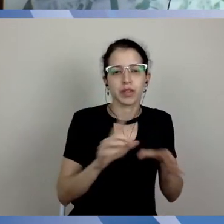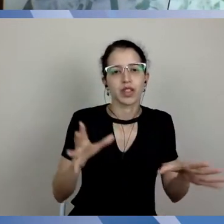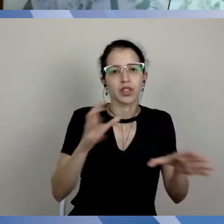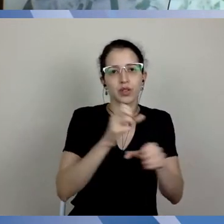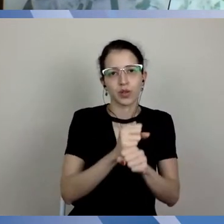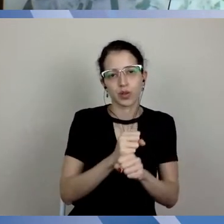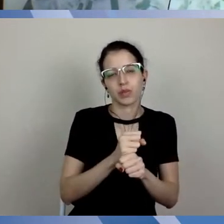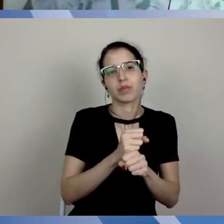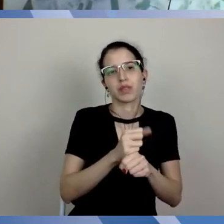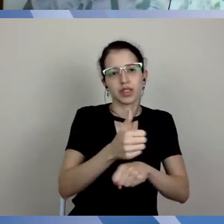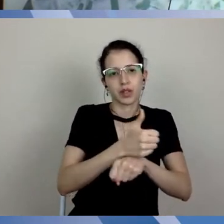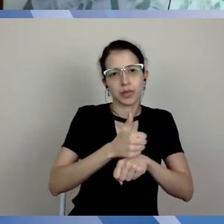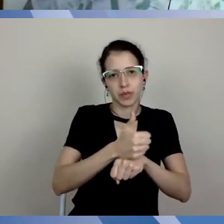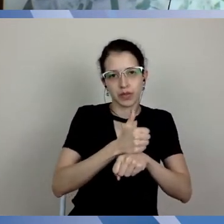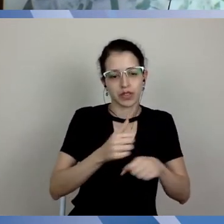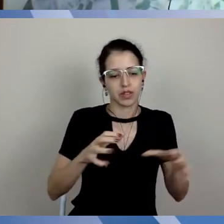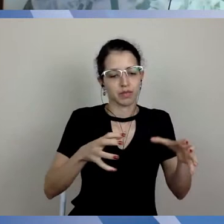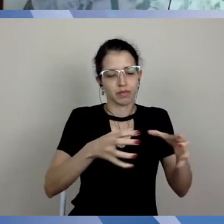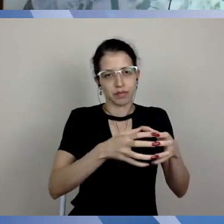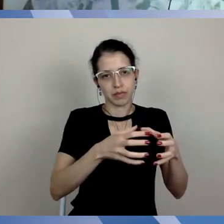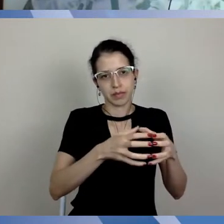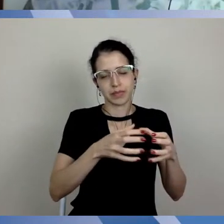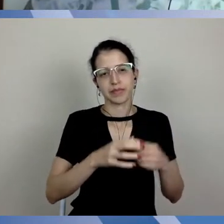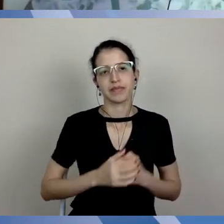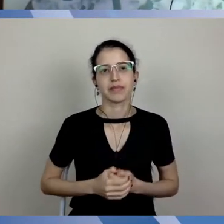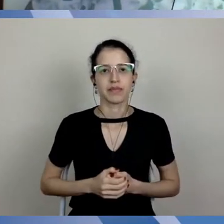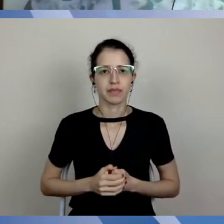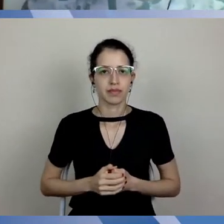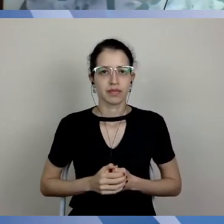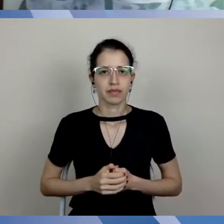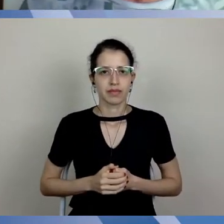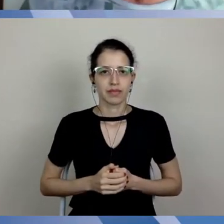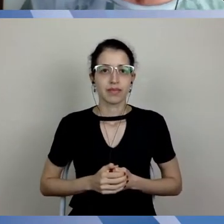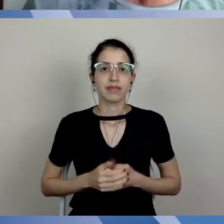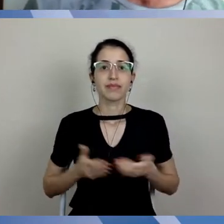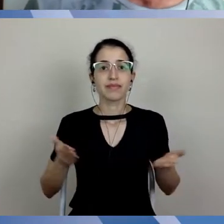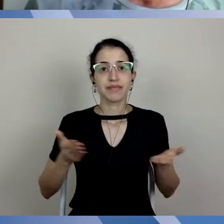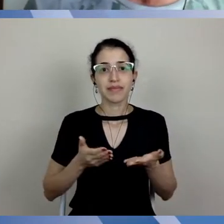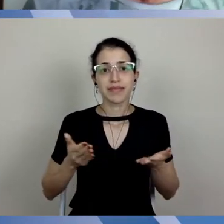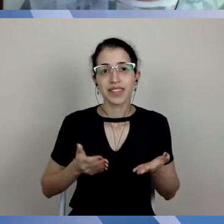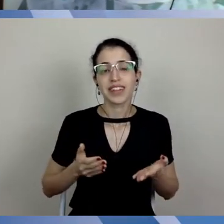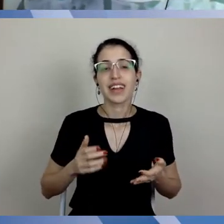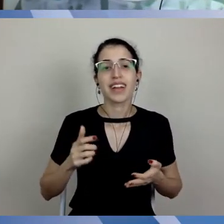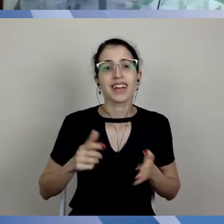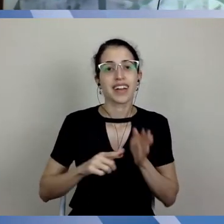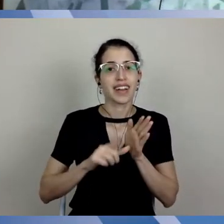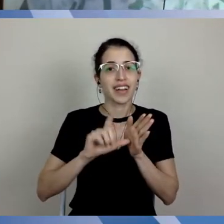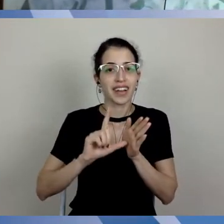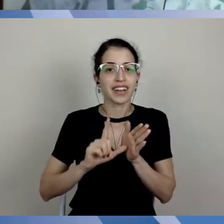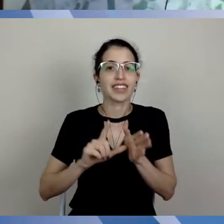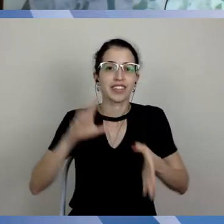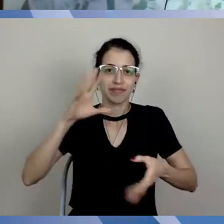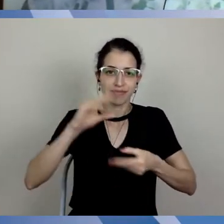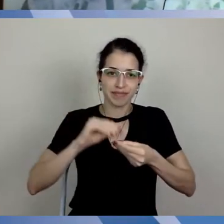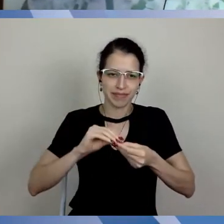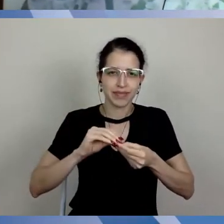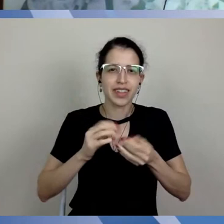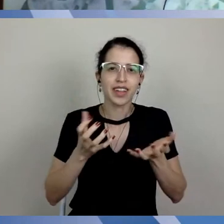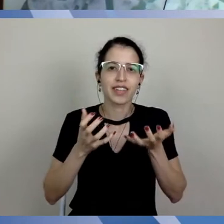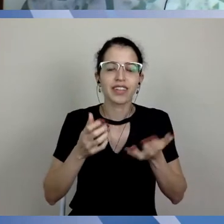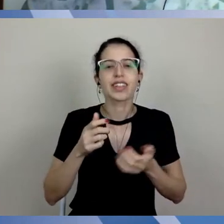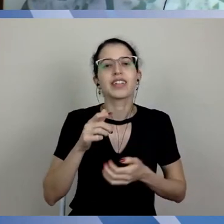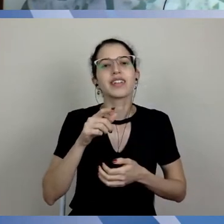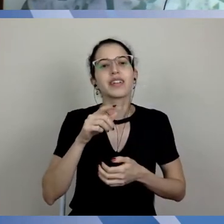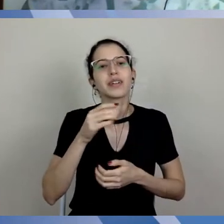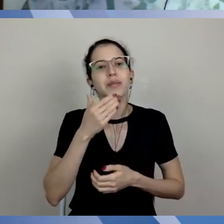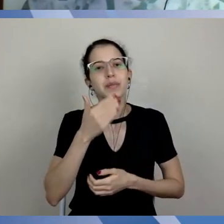Ok, agora, antes de passar, antes de passar para as considerações finais de vocês, eu queria, Bernardino, se você puder rapidamente abordar a questão